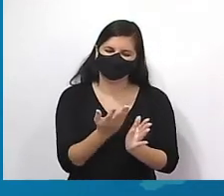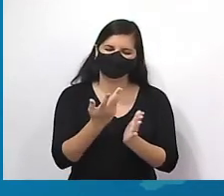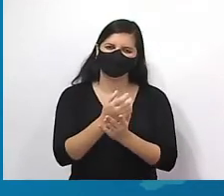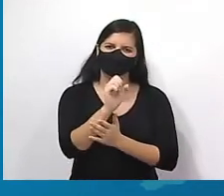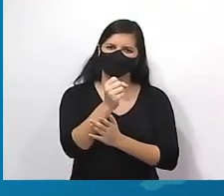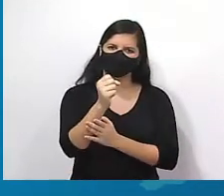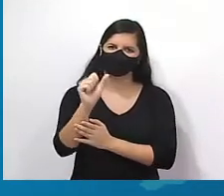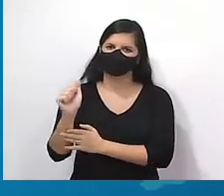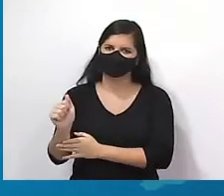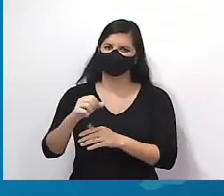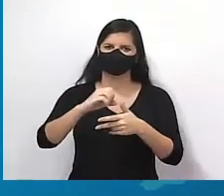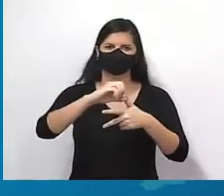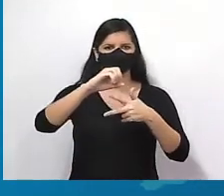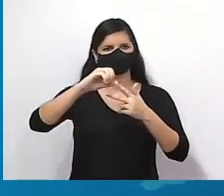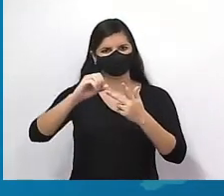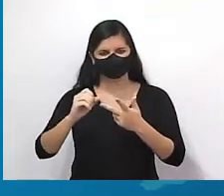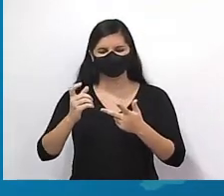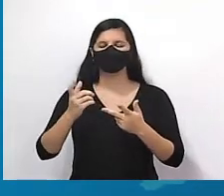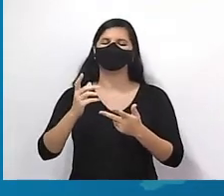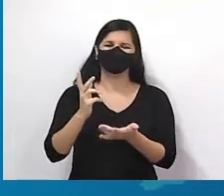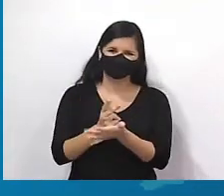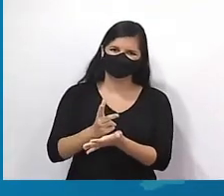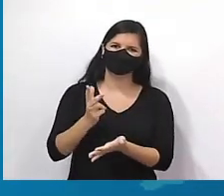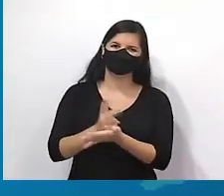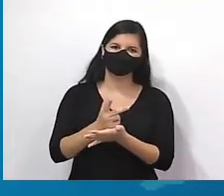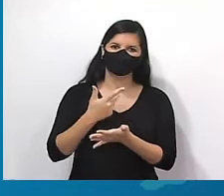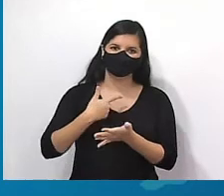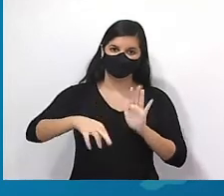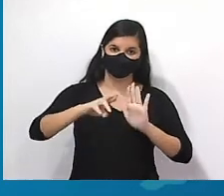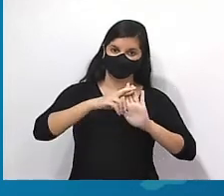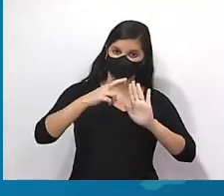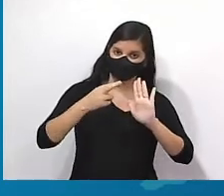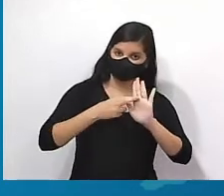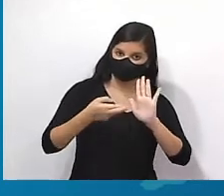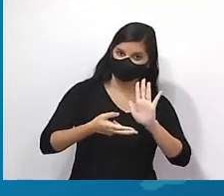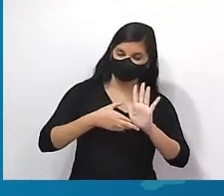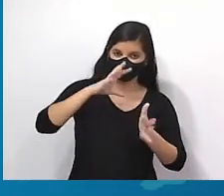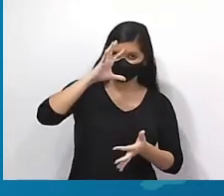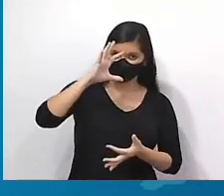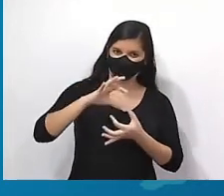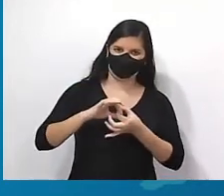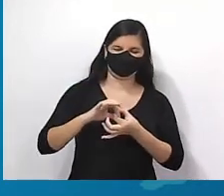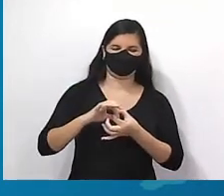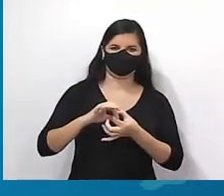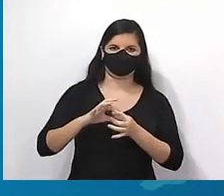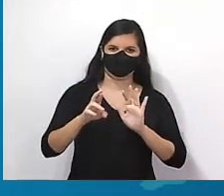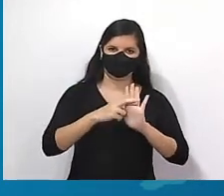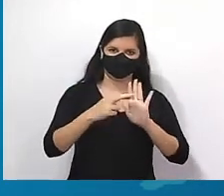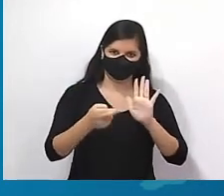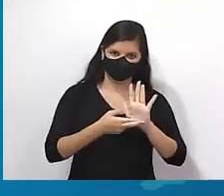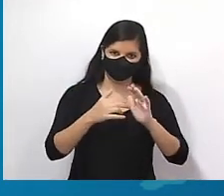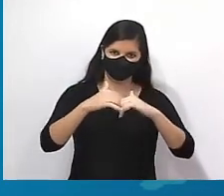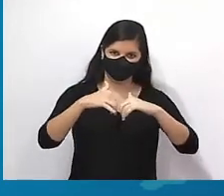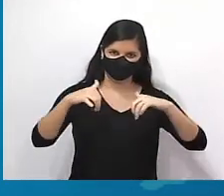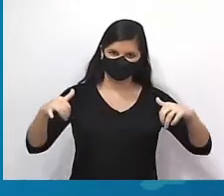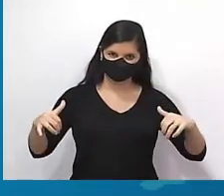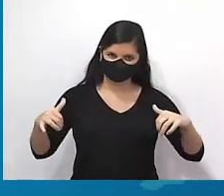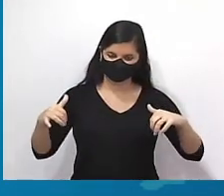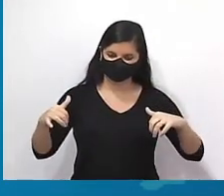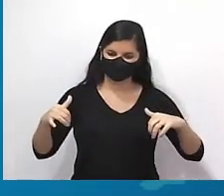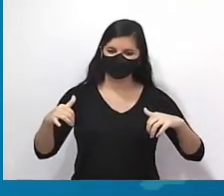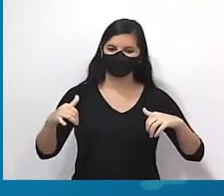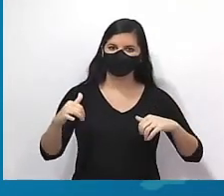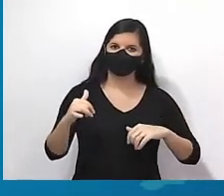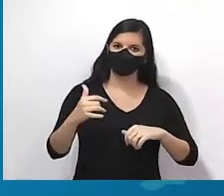SSA, no ENEM, acontece a partir de uma regra lógica, e essa regra, ela vai ser subdividida, tá? Porque nós